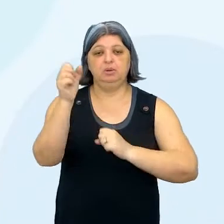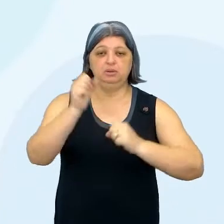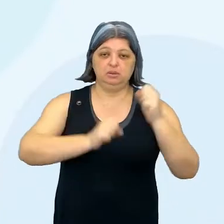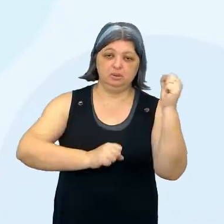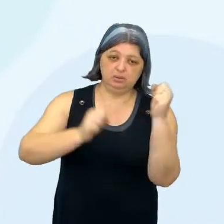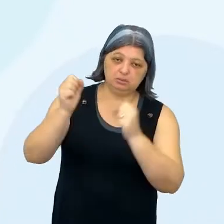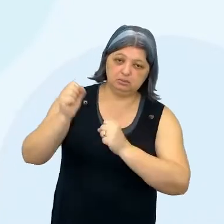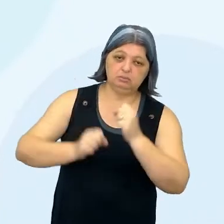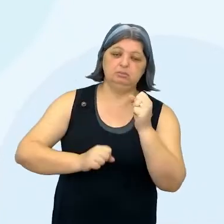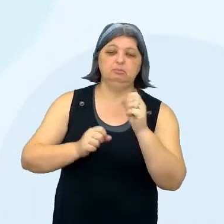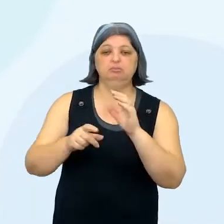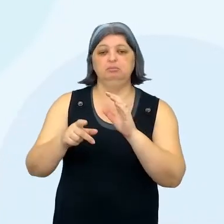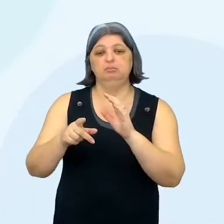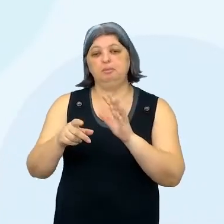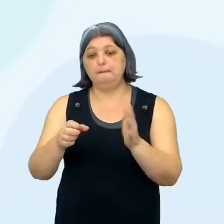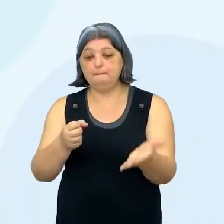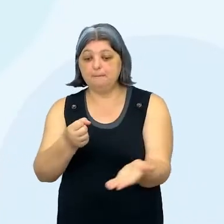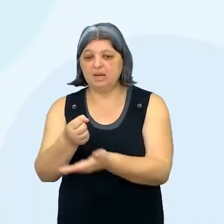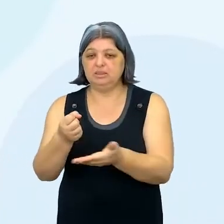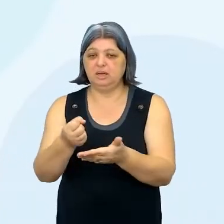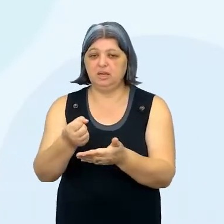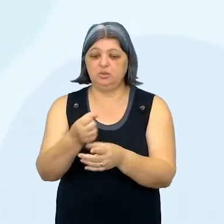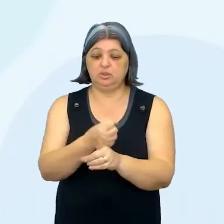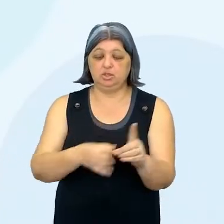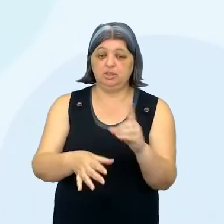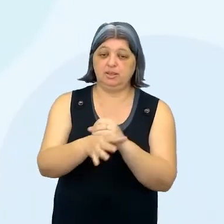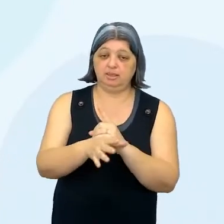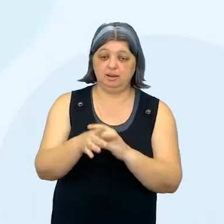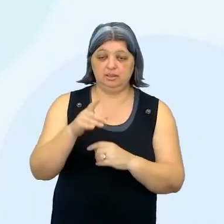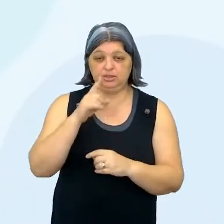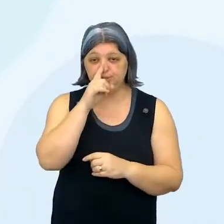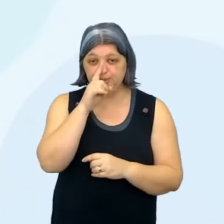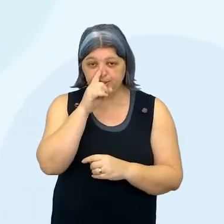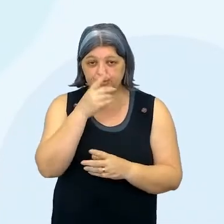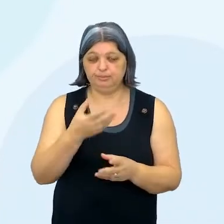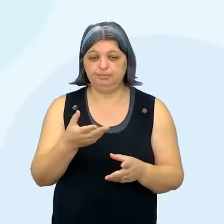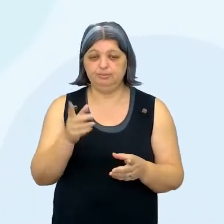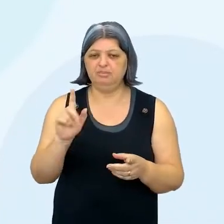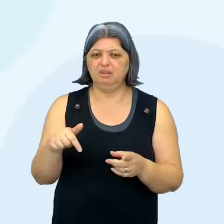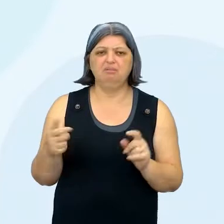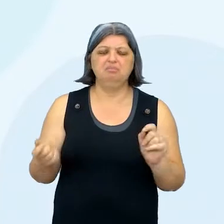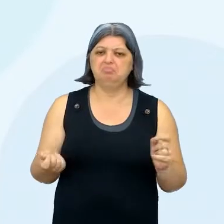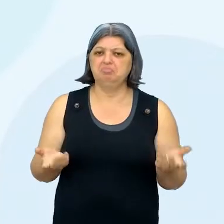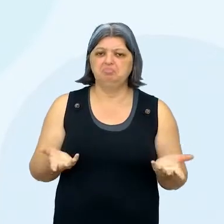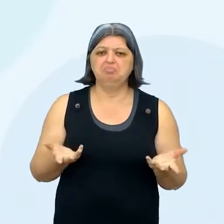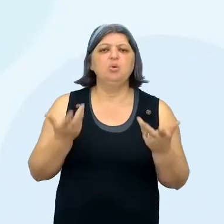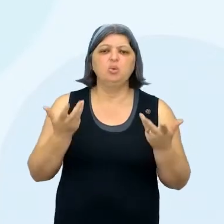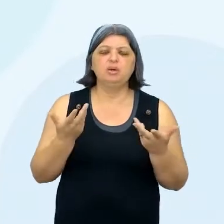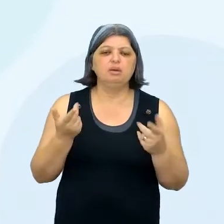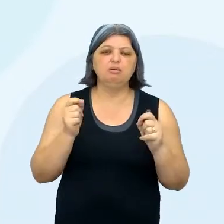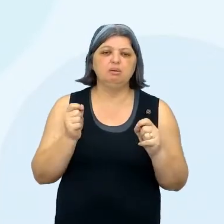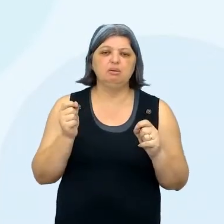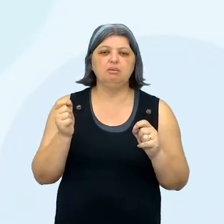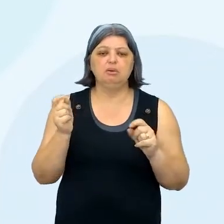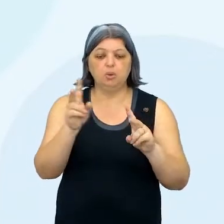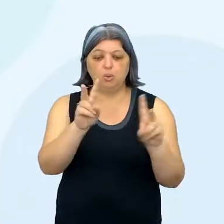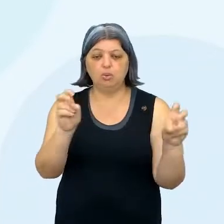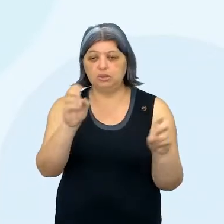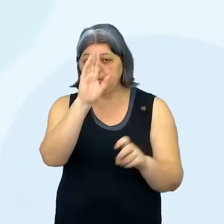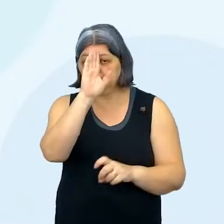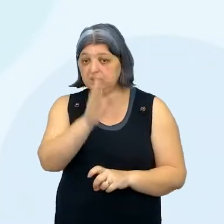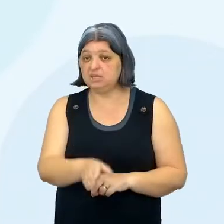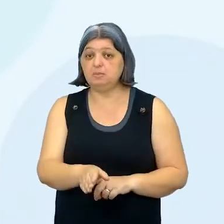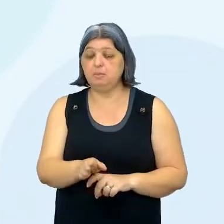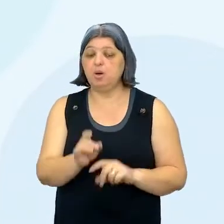base em Yurik Beck. Eu preciso elaborar o plano. Então, o que eu quero com isso? Qual é o meu tema central? Aonde eu